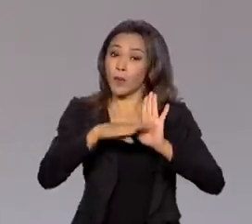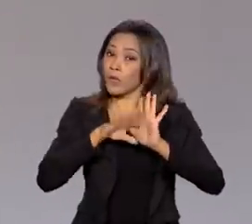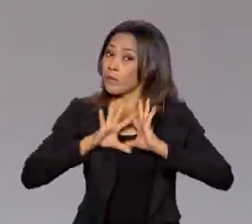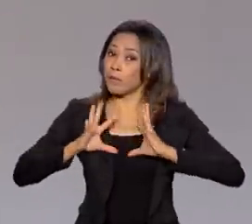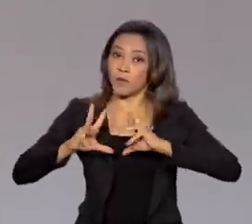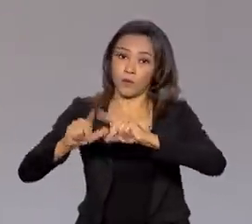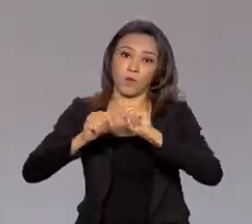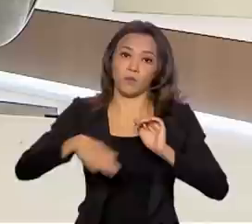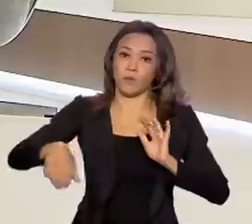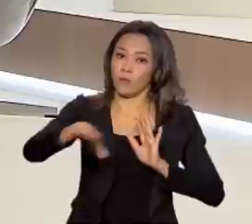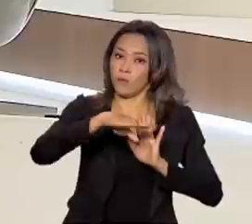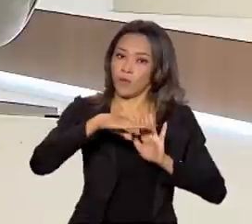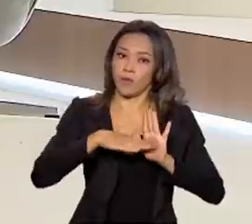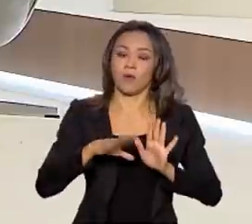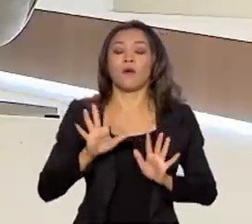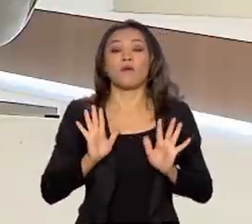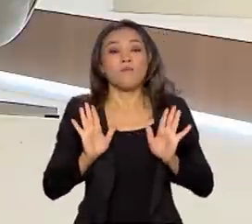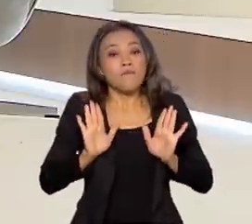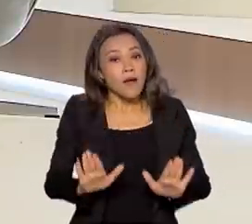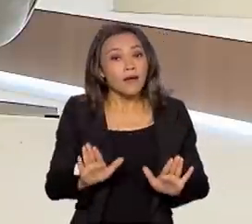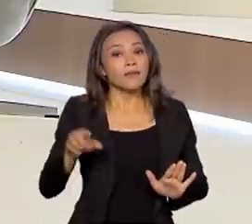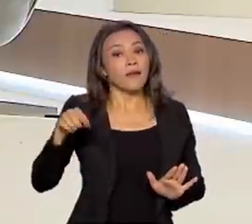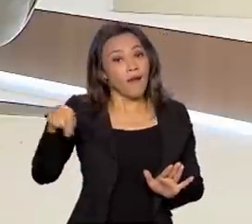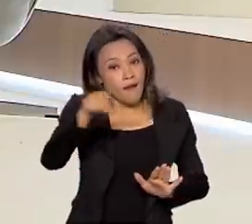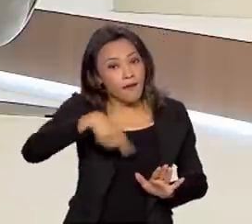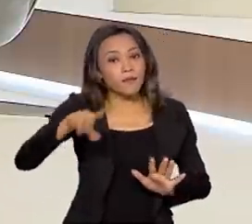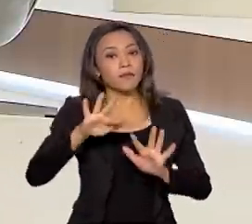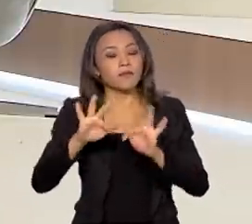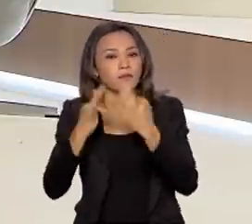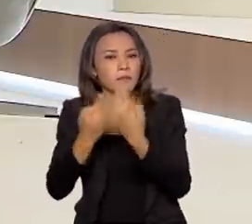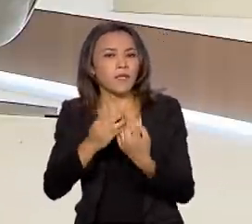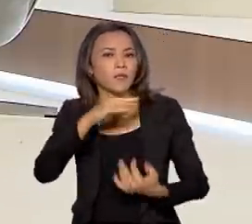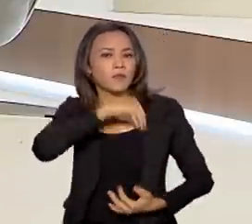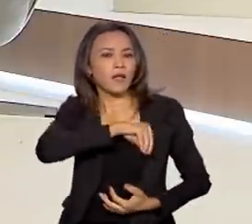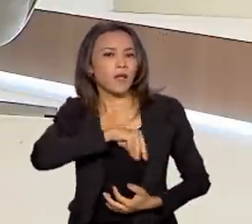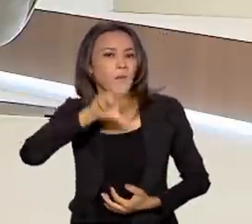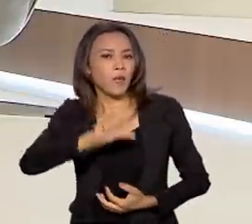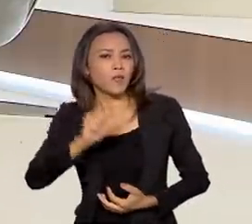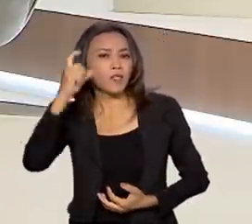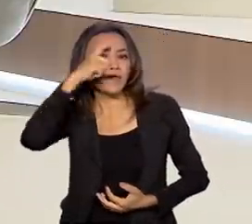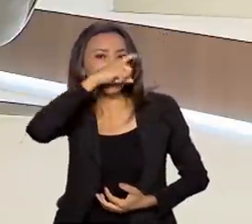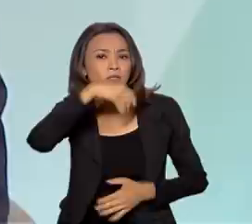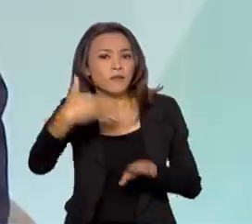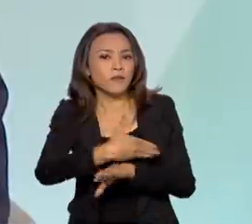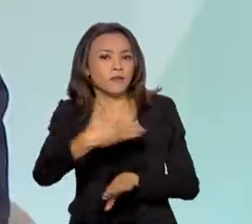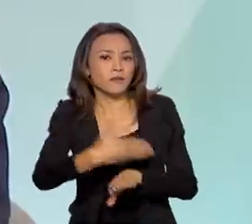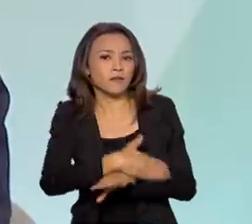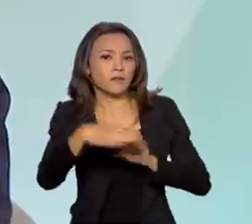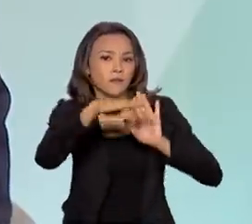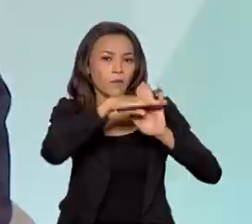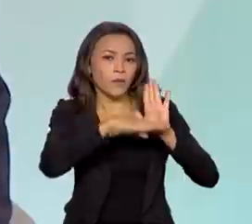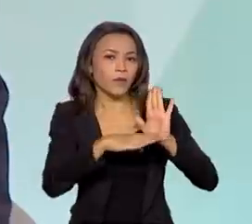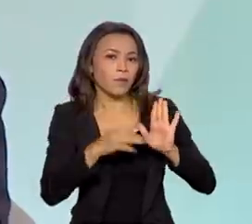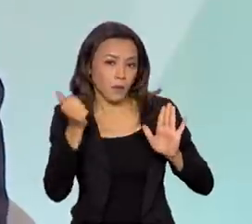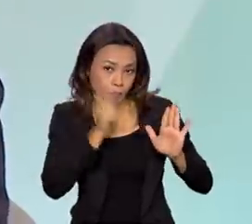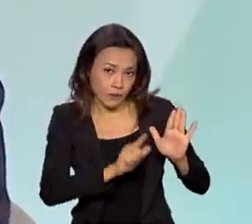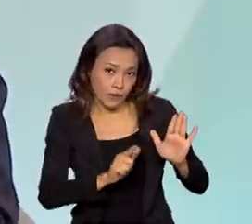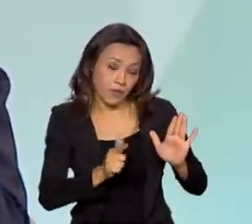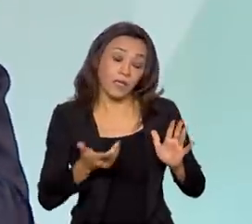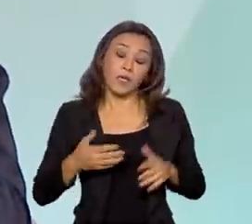inteiro. Mas essas famílias que têm uma renda menor, elas tinham dificuldade de acessar o programa. O que nós fizemos? Nós também,